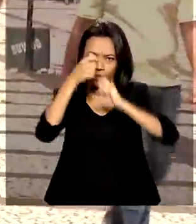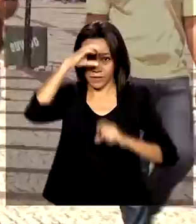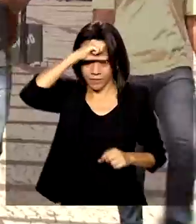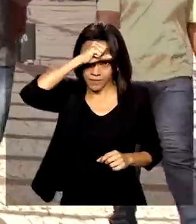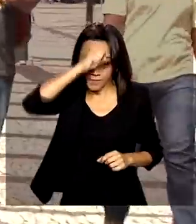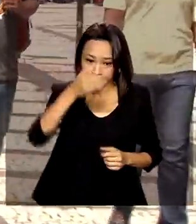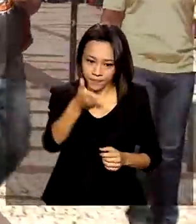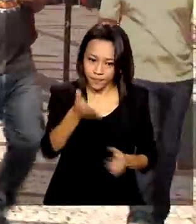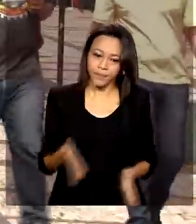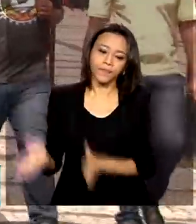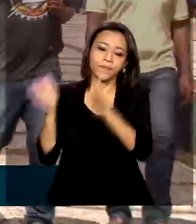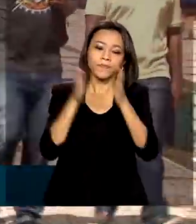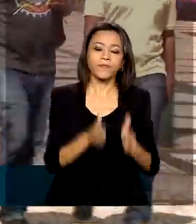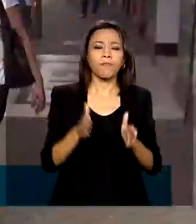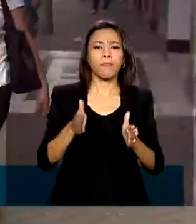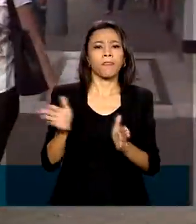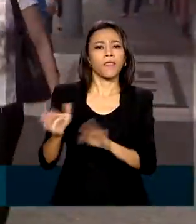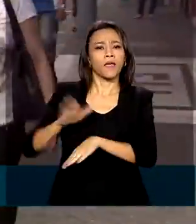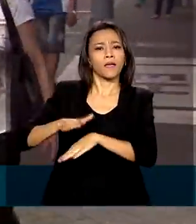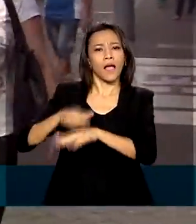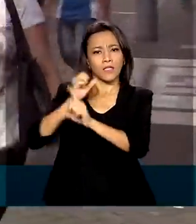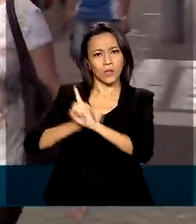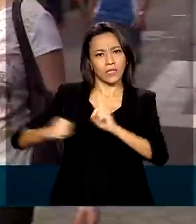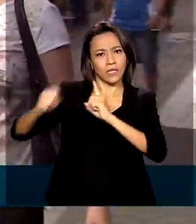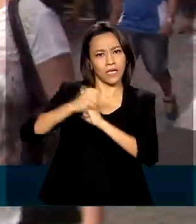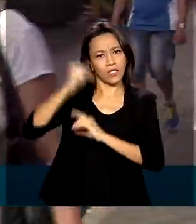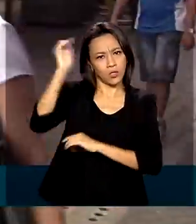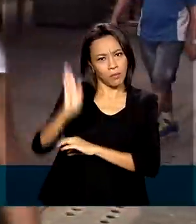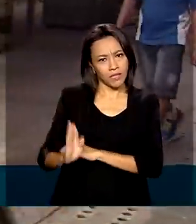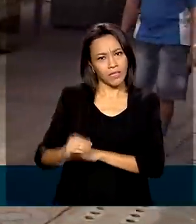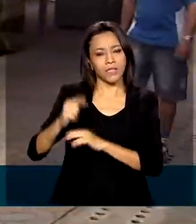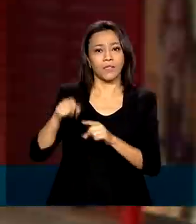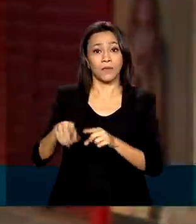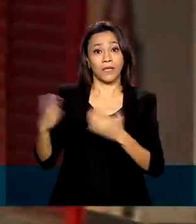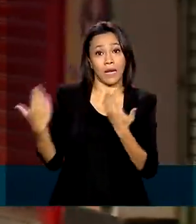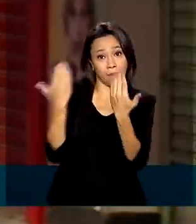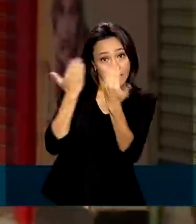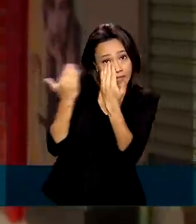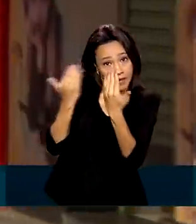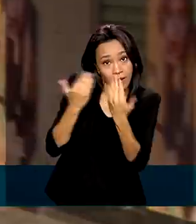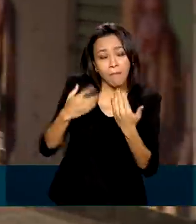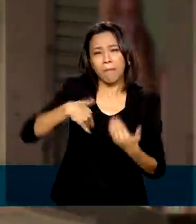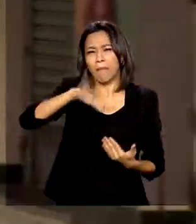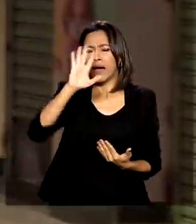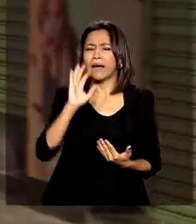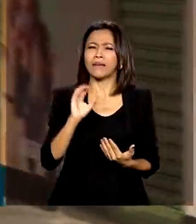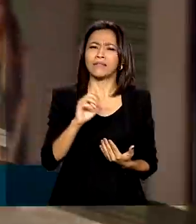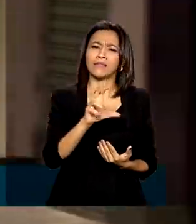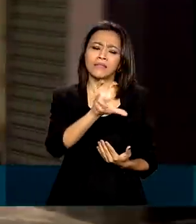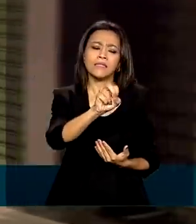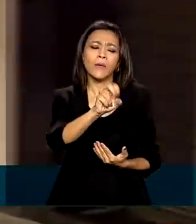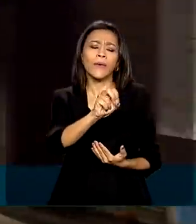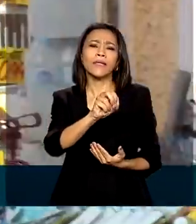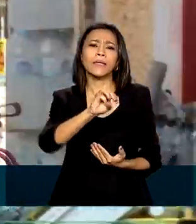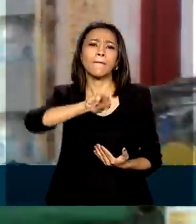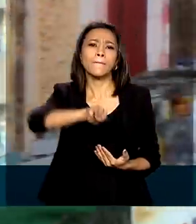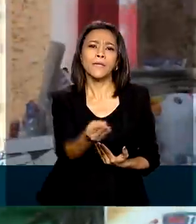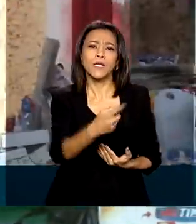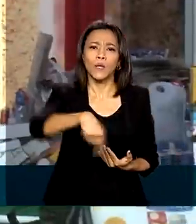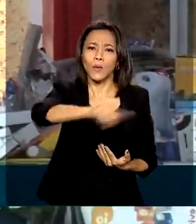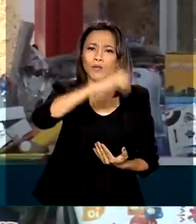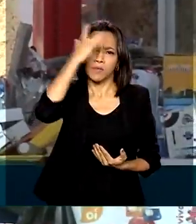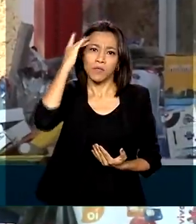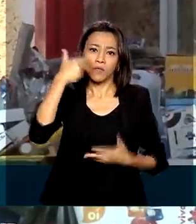acordo com a Associação Brasileira de Psiquiatria, mais de 50 milhões de brasileiros estão em tratamento